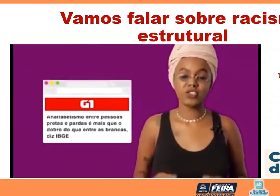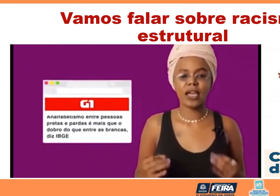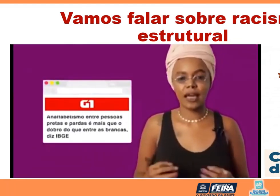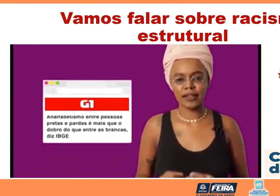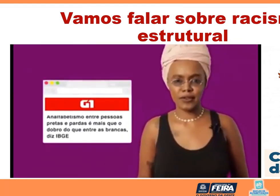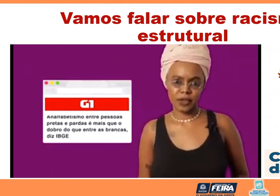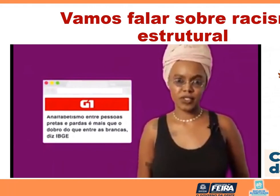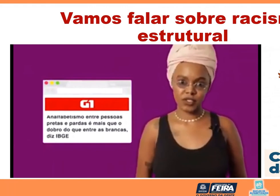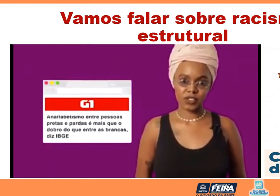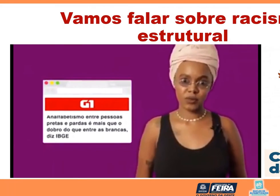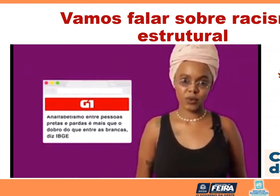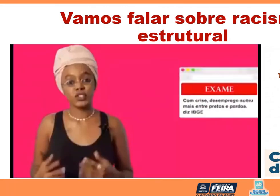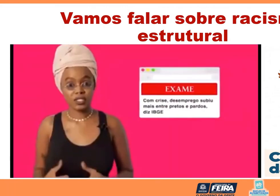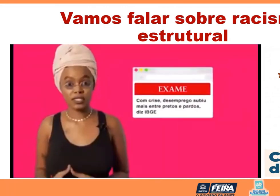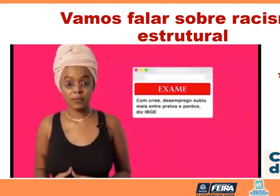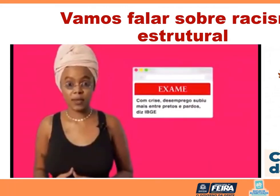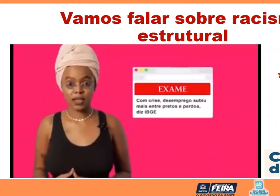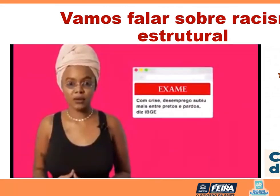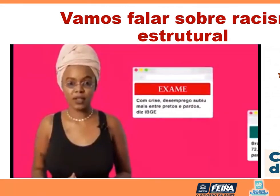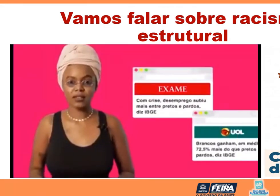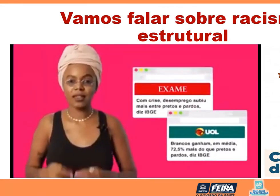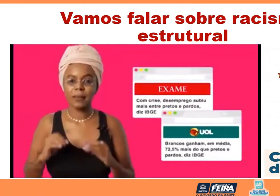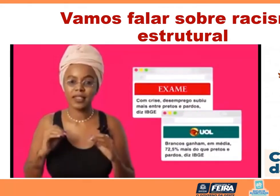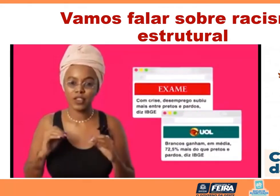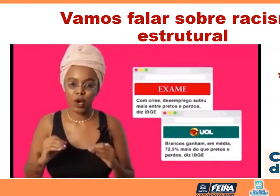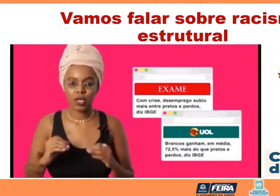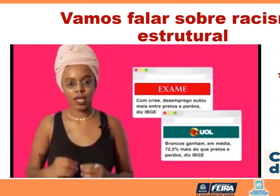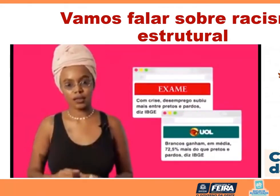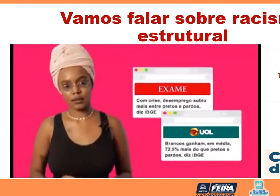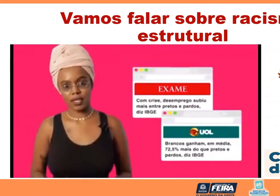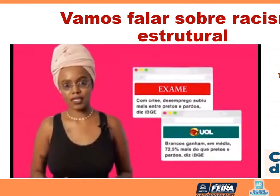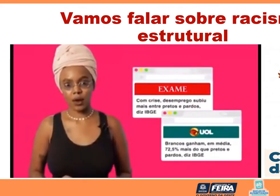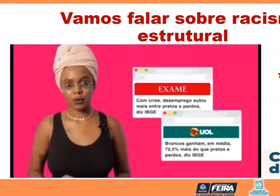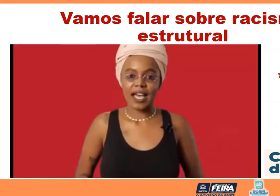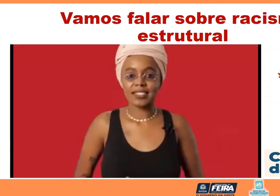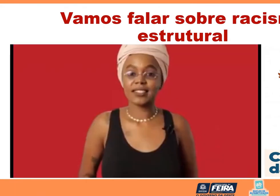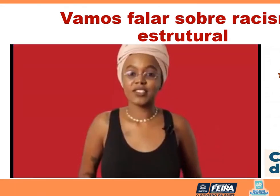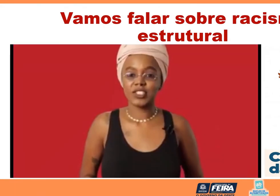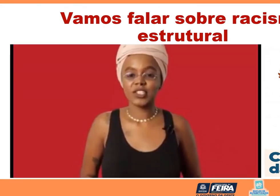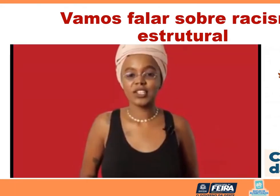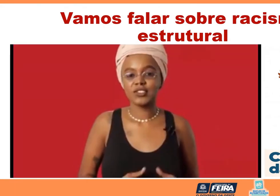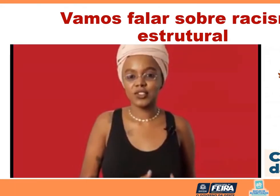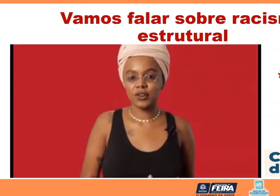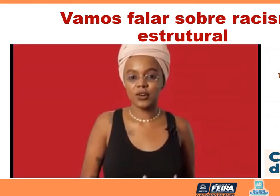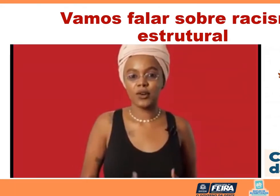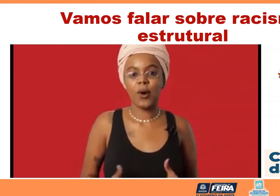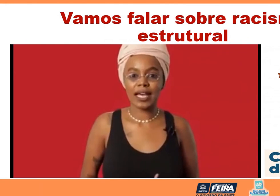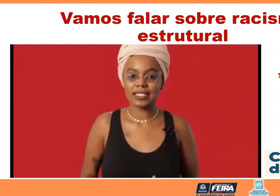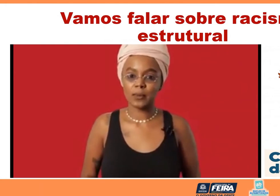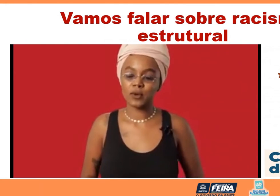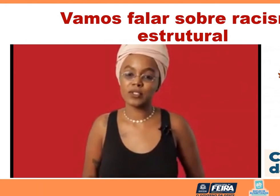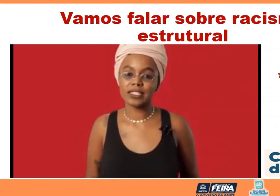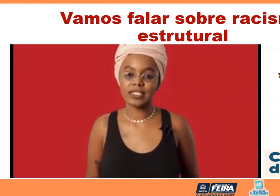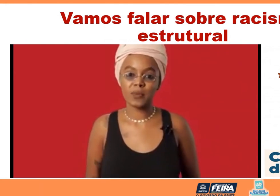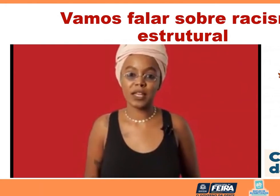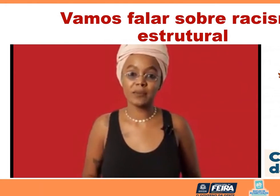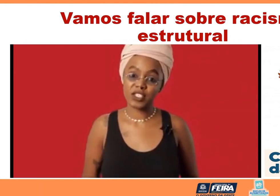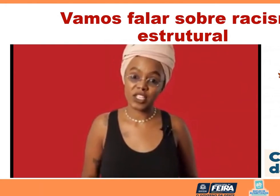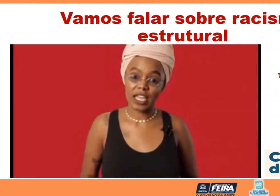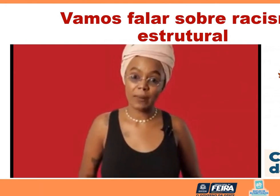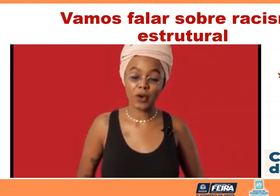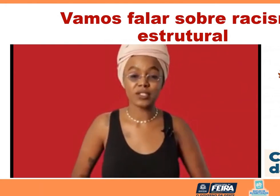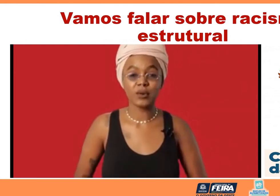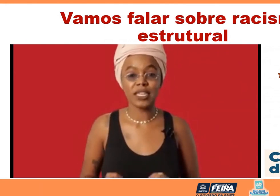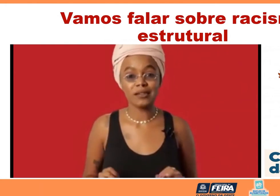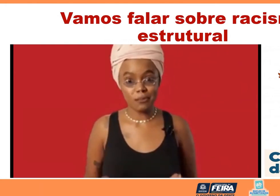nos índices de analfabetismo, de desemprego e têm a menor renda mensal. As estatísticas de cor ou raça produzidas